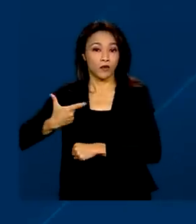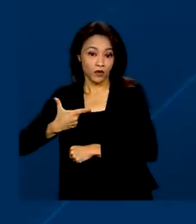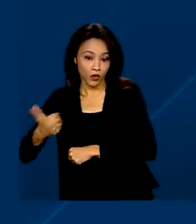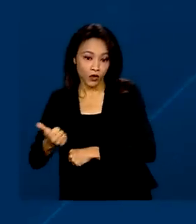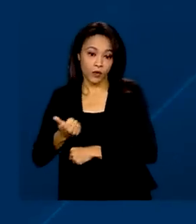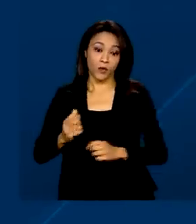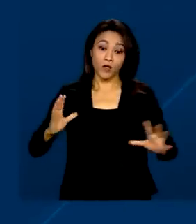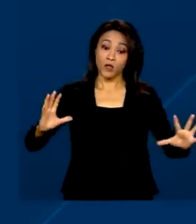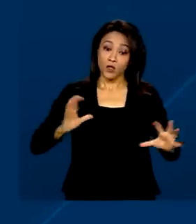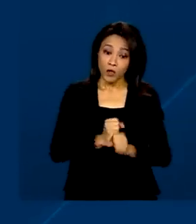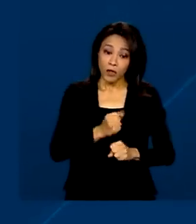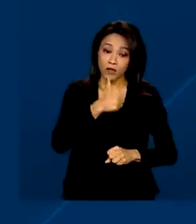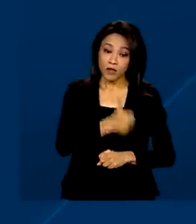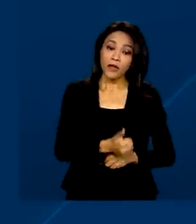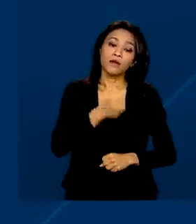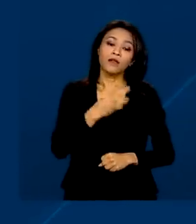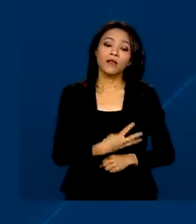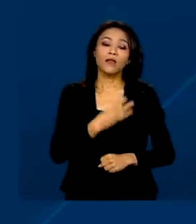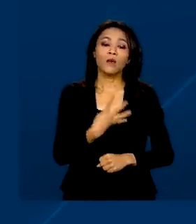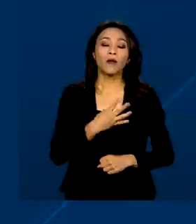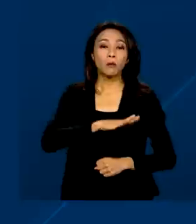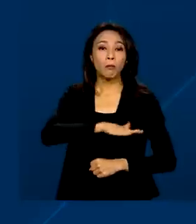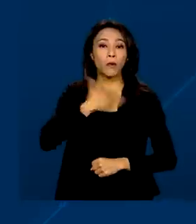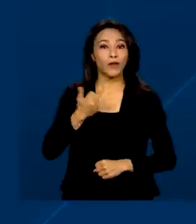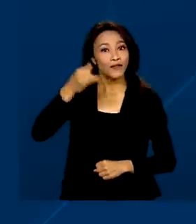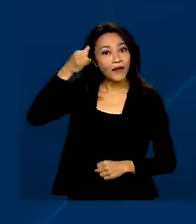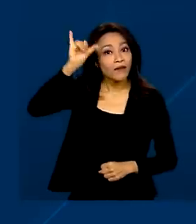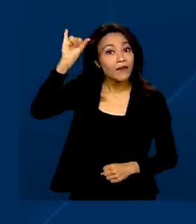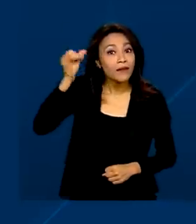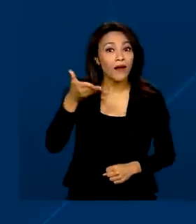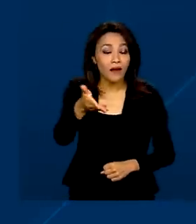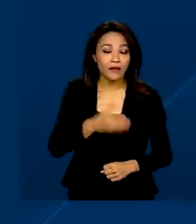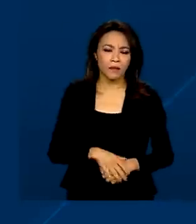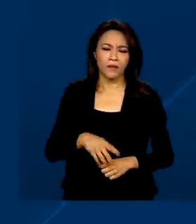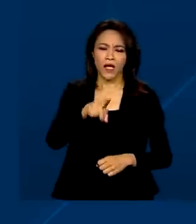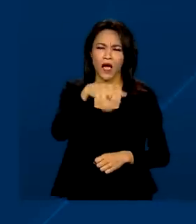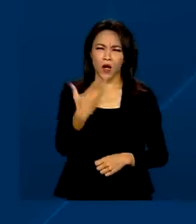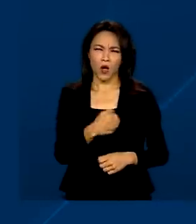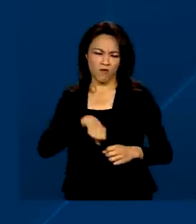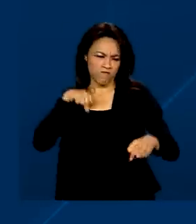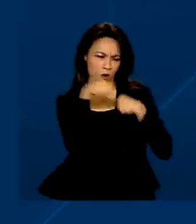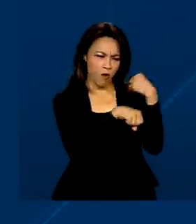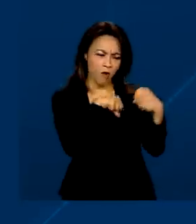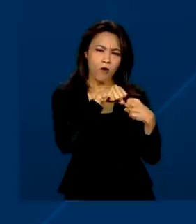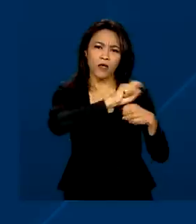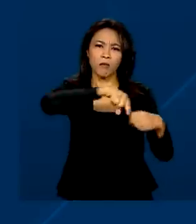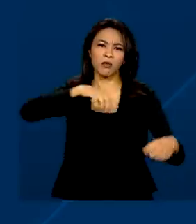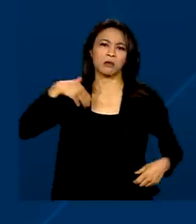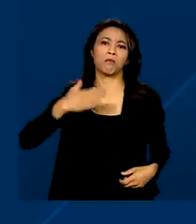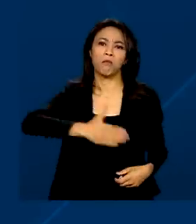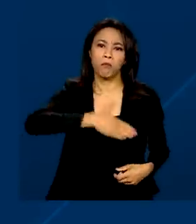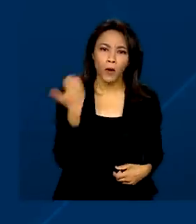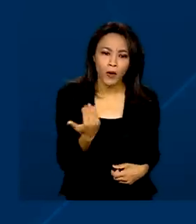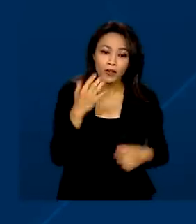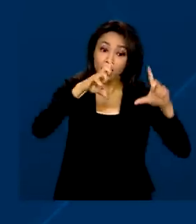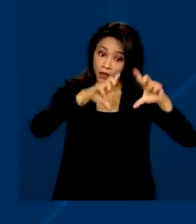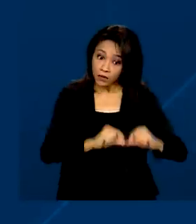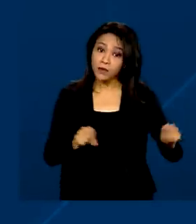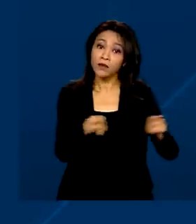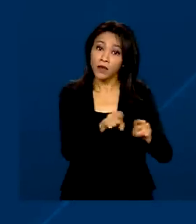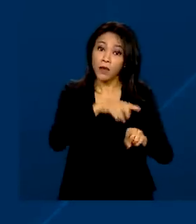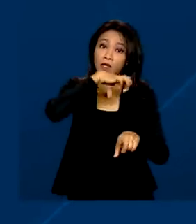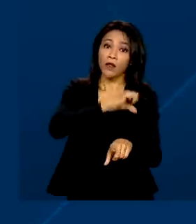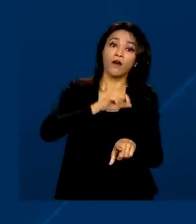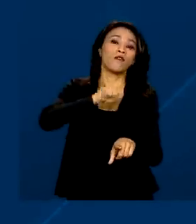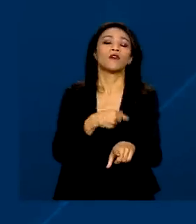134 mortes foram evitadas. Os casos de lesão corporal, seguida de morte, também caíram 9,26